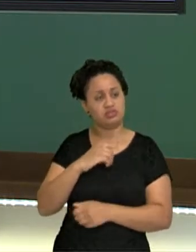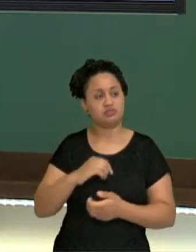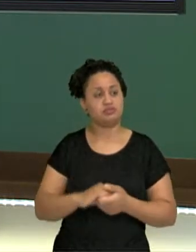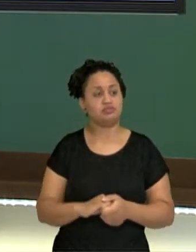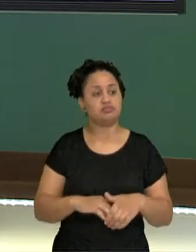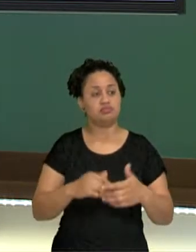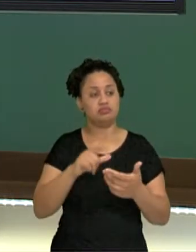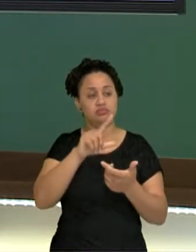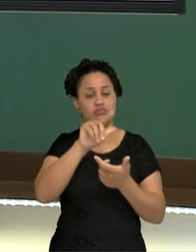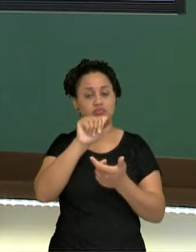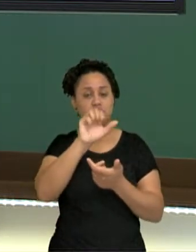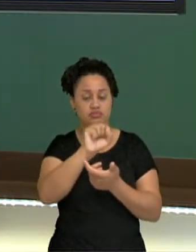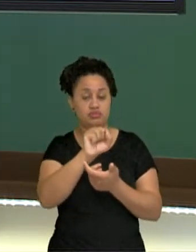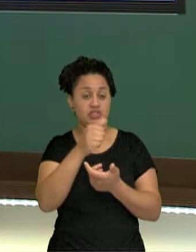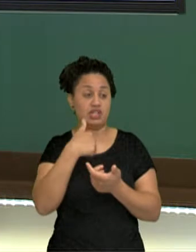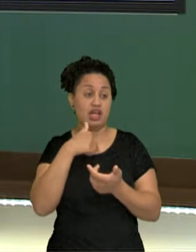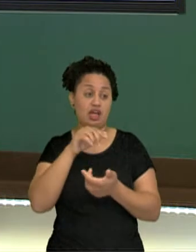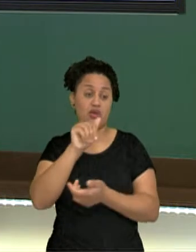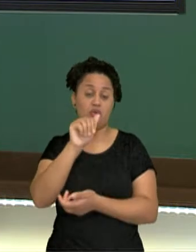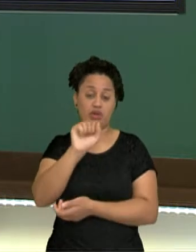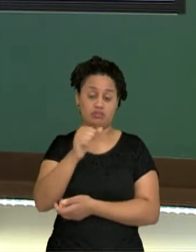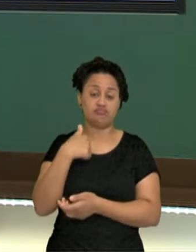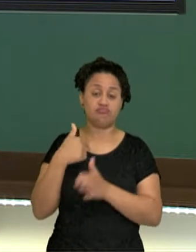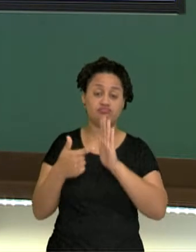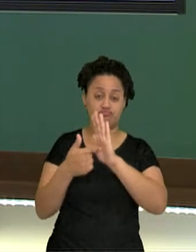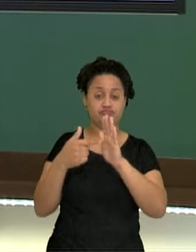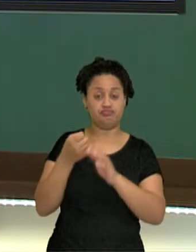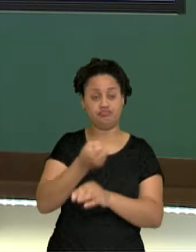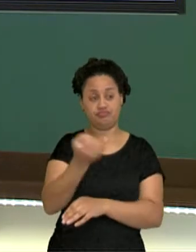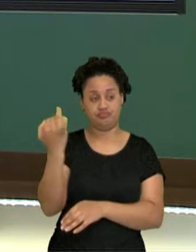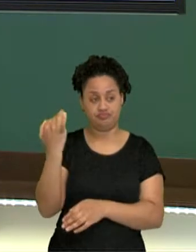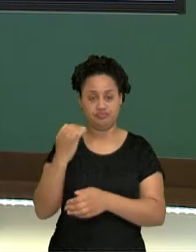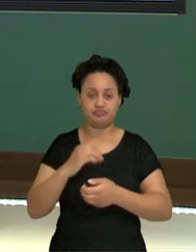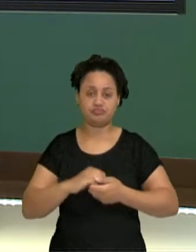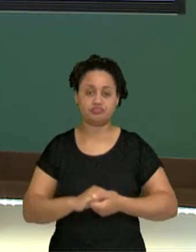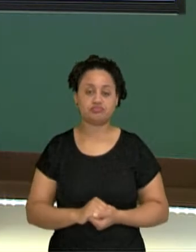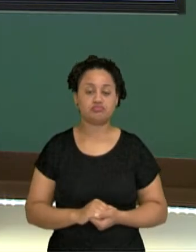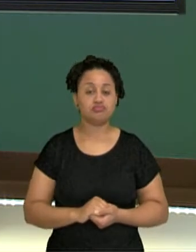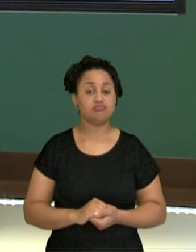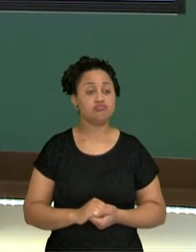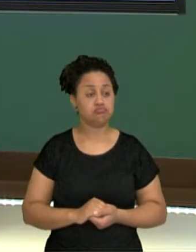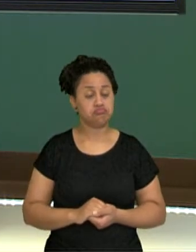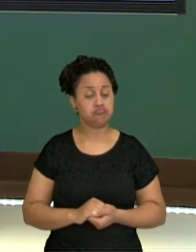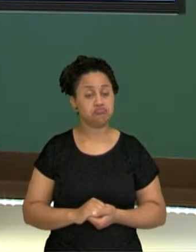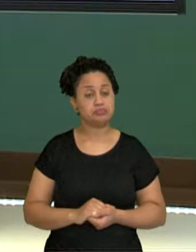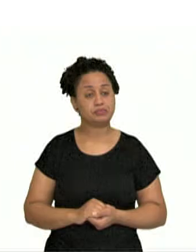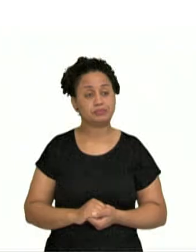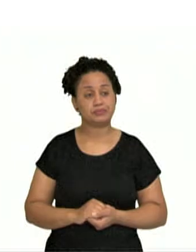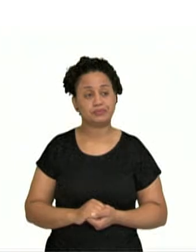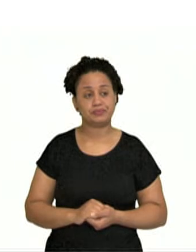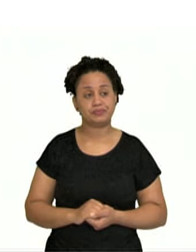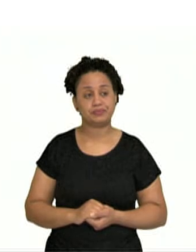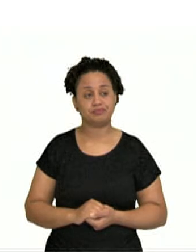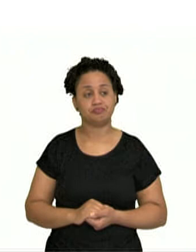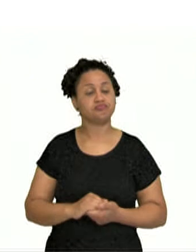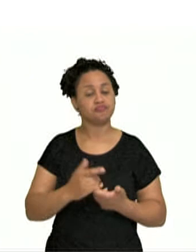o nosso as, para identificar que está no plural. A saber, assim como no português, em espanhol se utiliza os